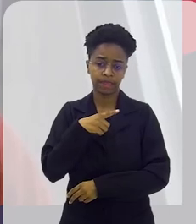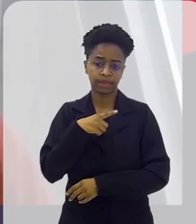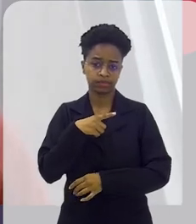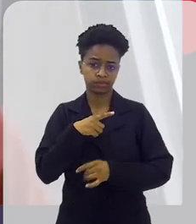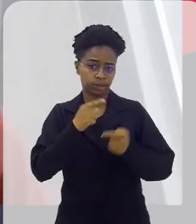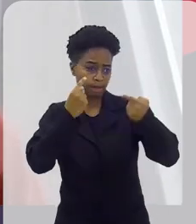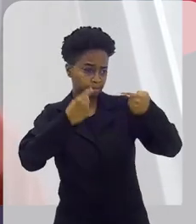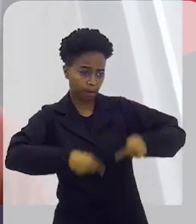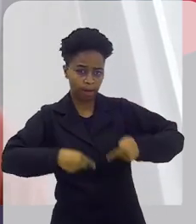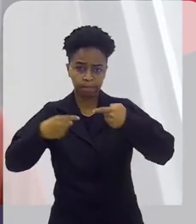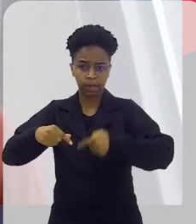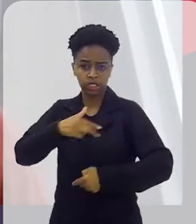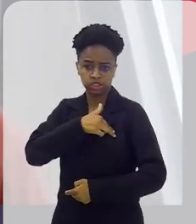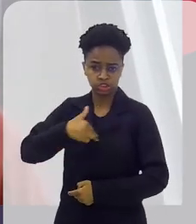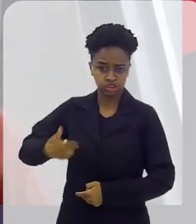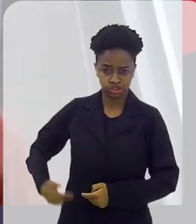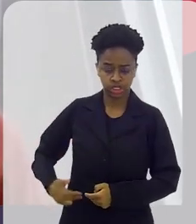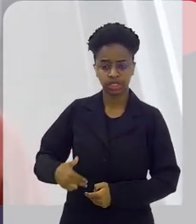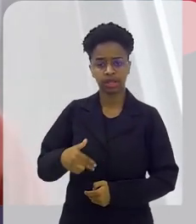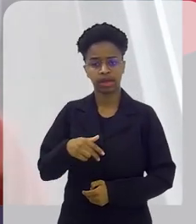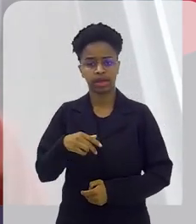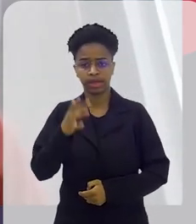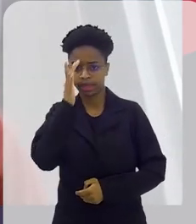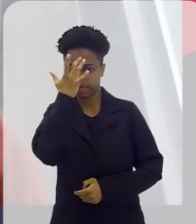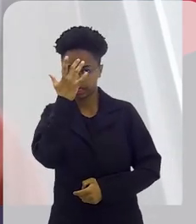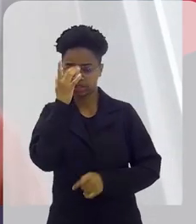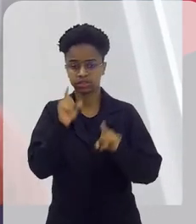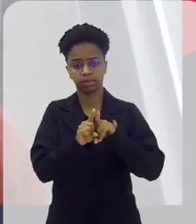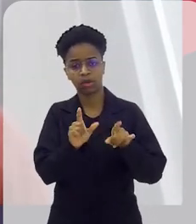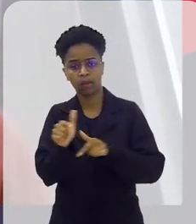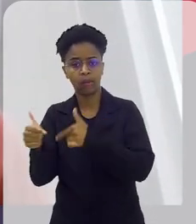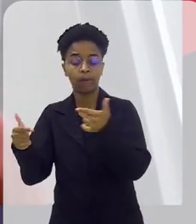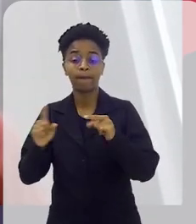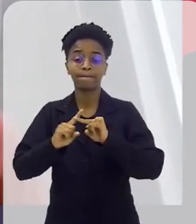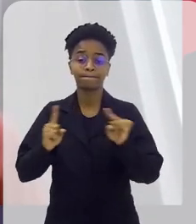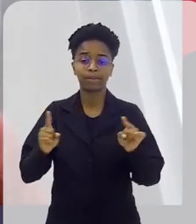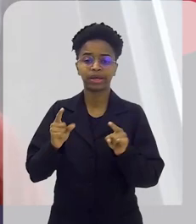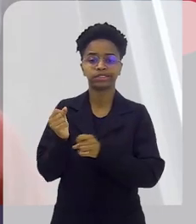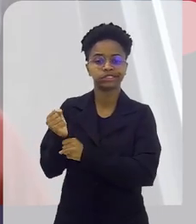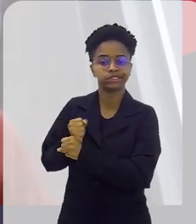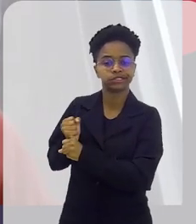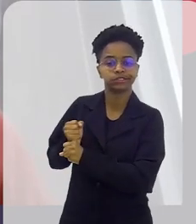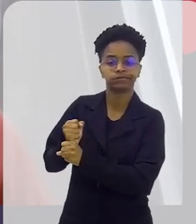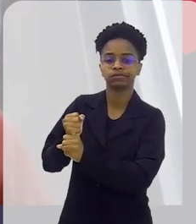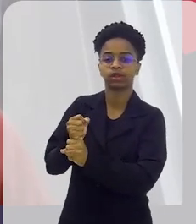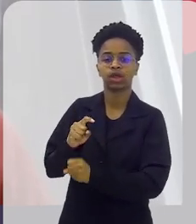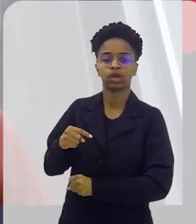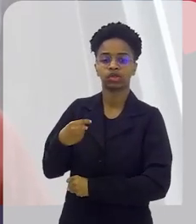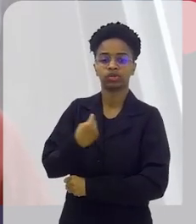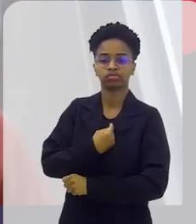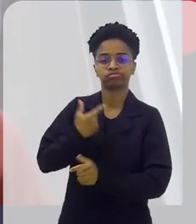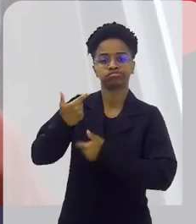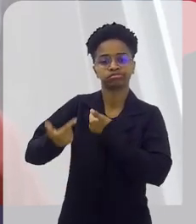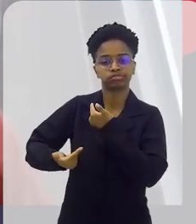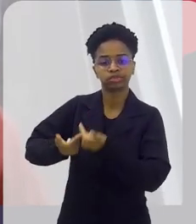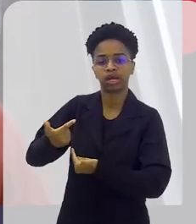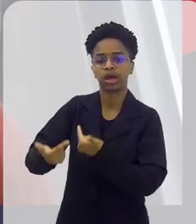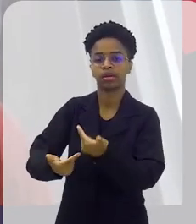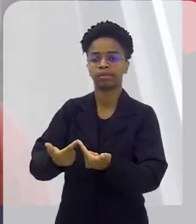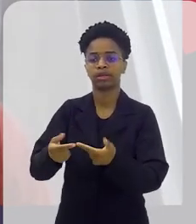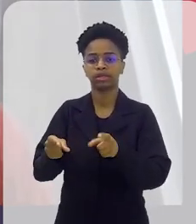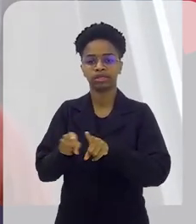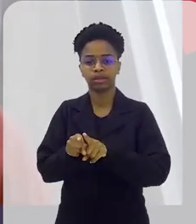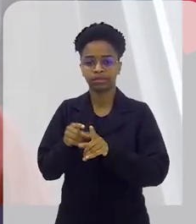problema de concorrência com China, Índia e outros, mas nos últimos anos que a gente vem trabalhando